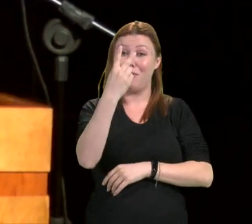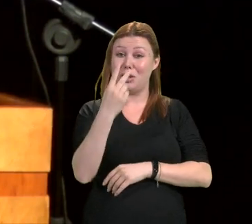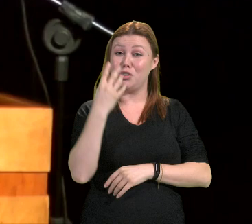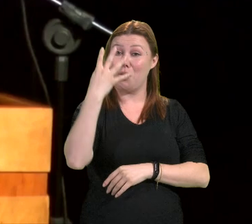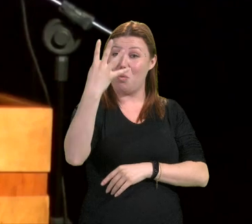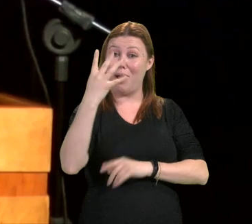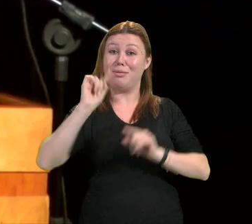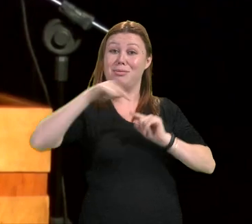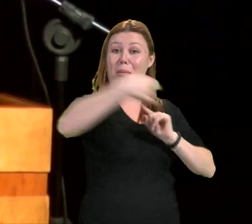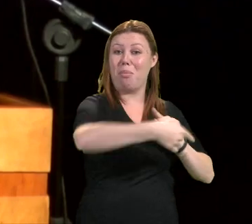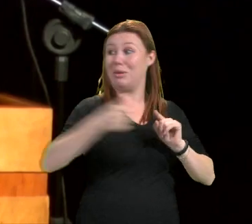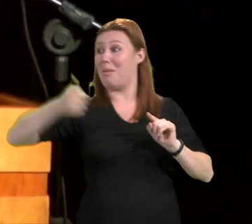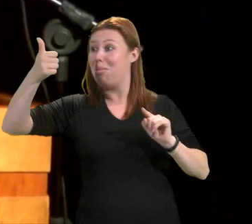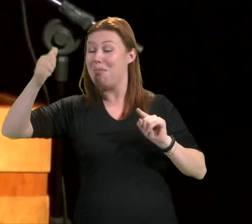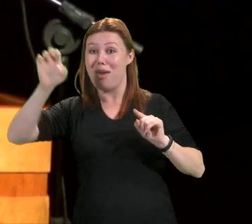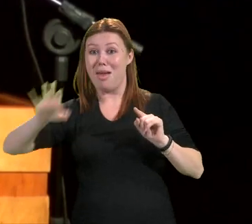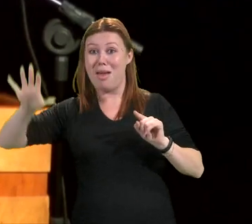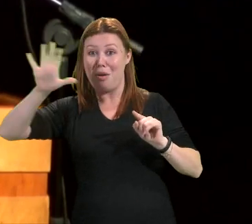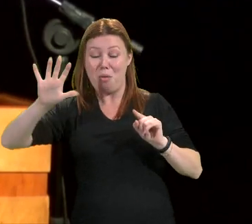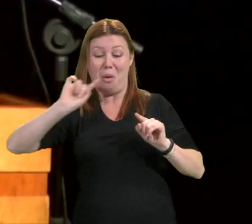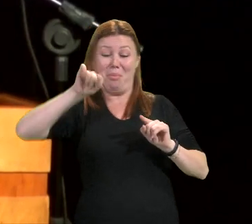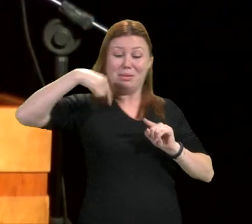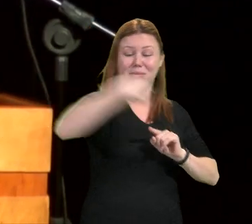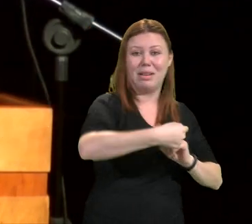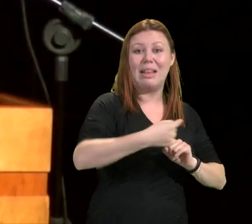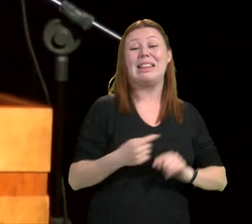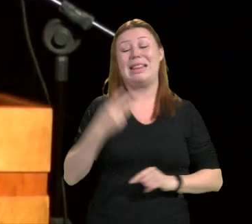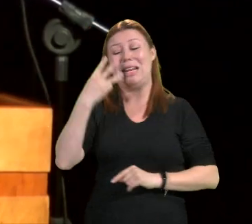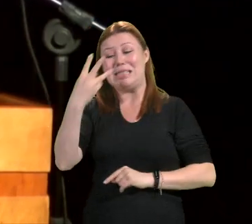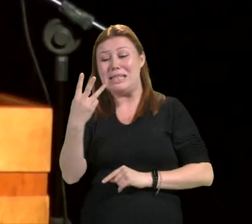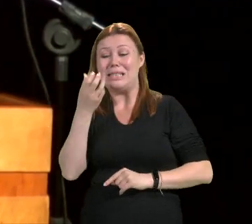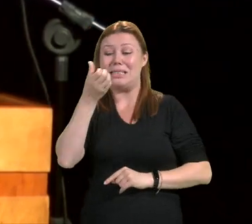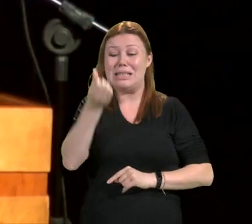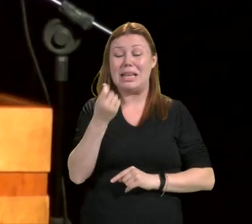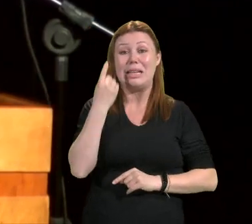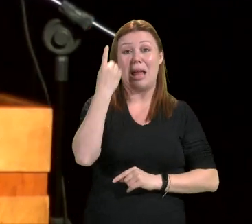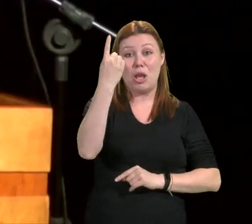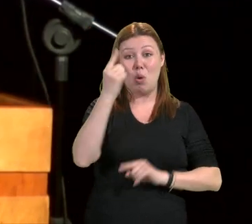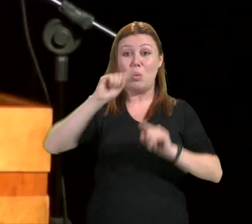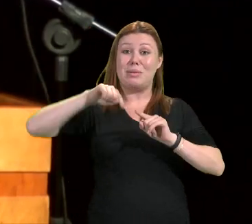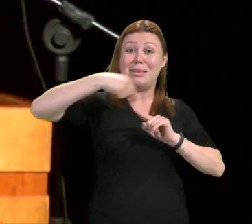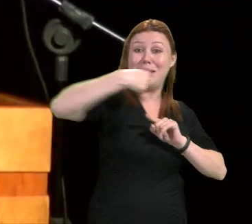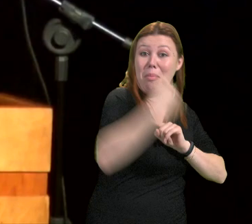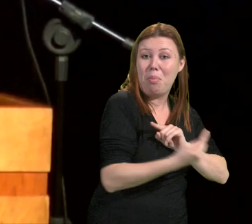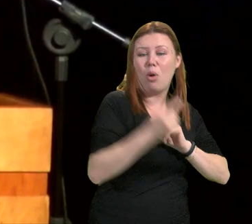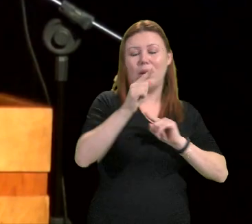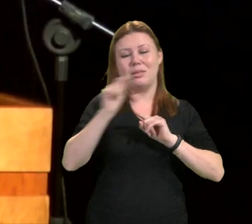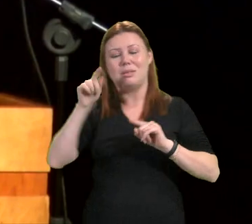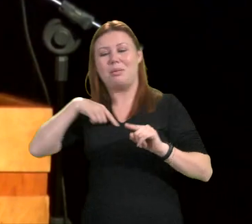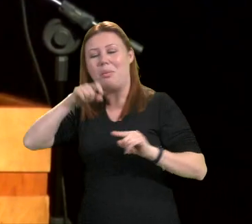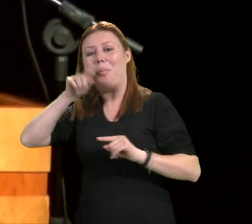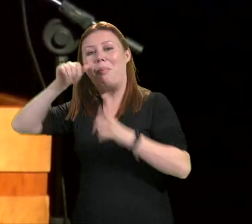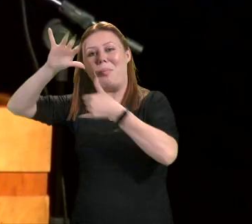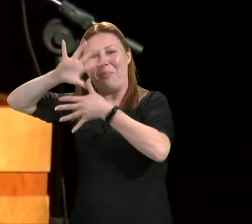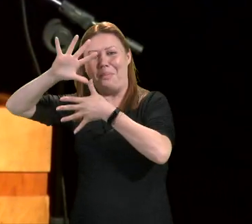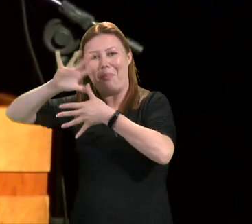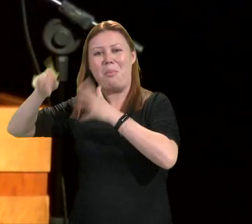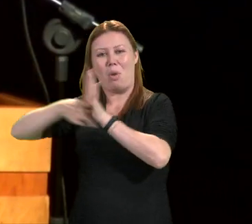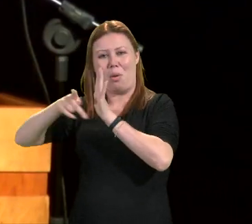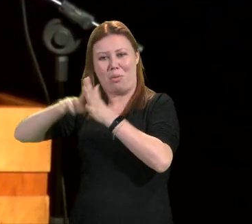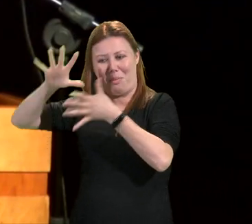primeira europeia e 361 anos depois da primeira universidade americana.